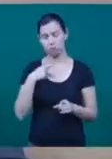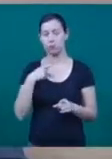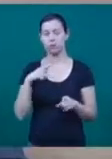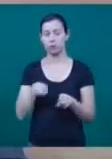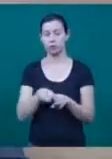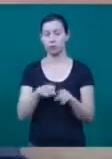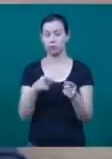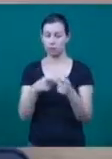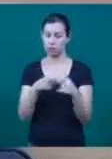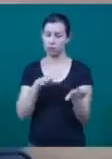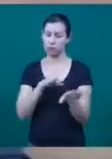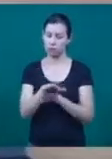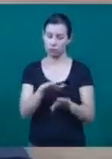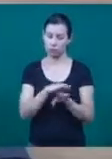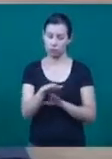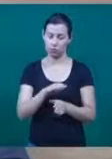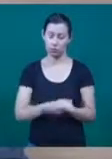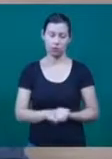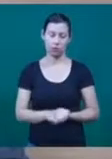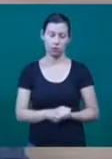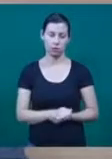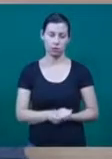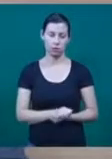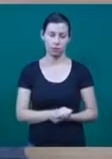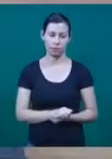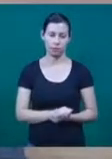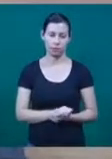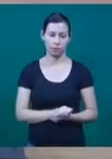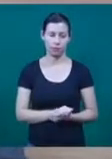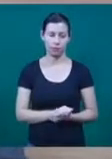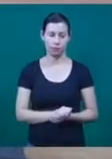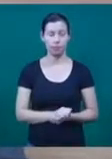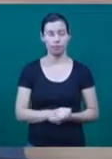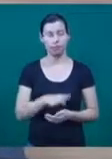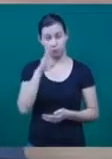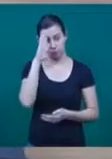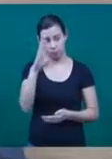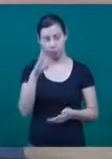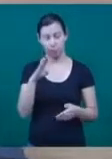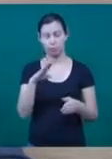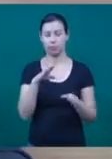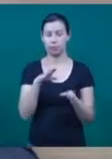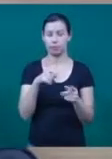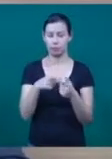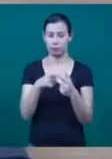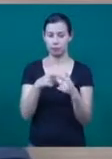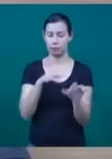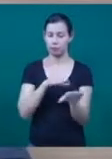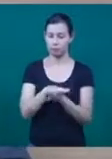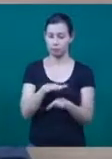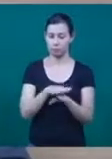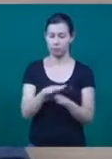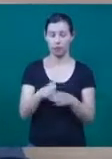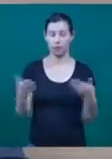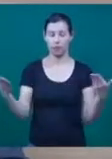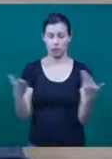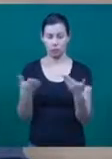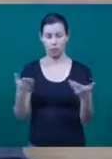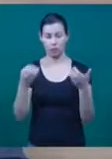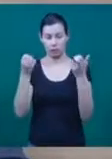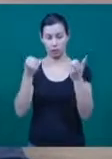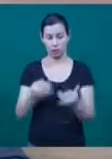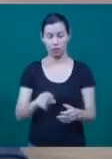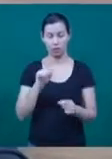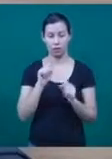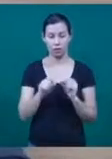E como nós vimos aí, sempre prevalece a recomendação do médico especialista, e é claro, principalmente em relação à mudança de hábitos de vida. Agora a gente vai